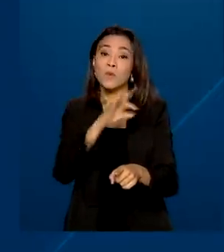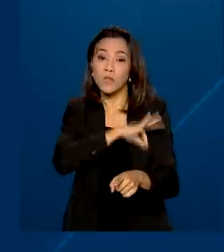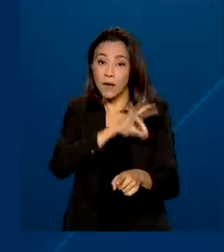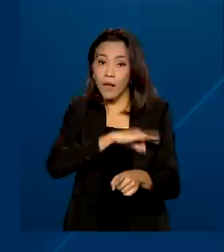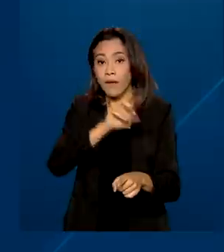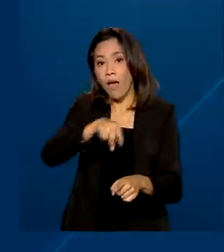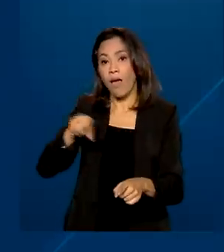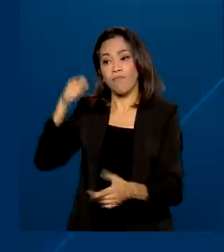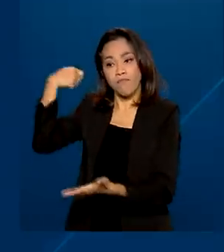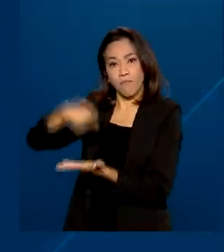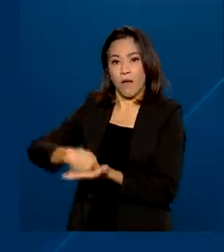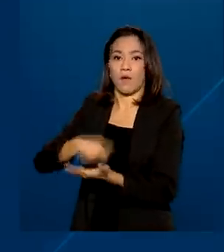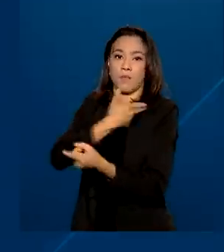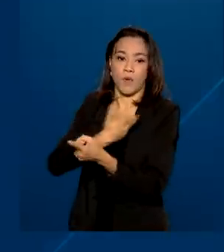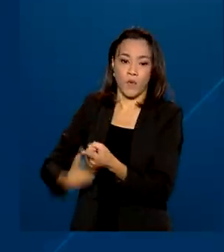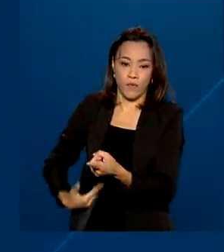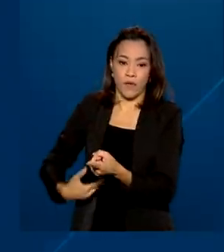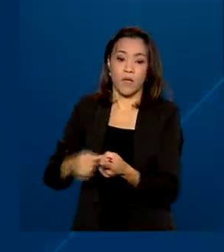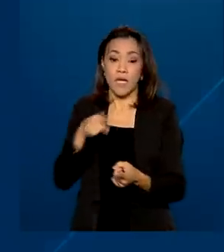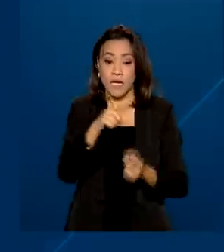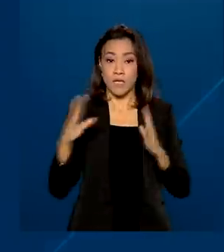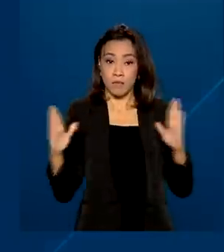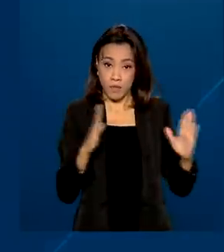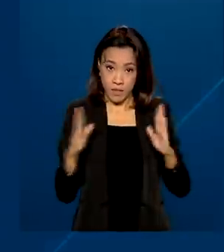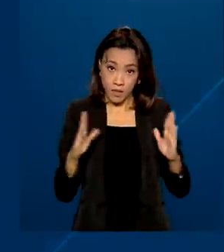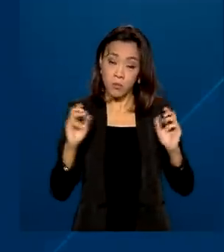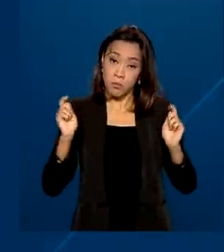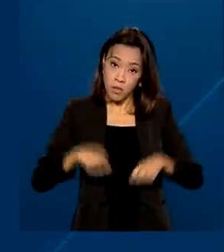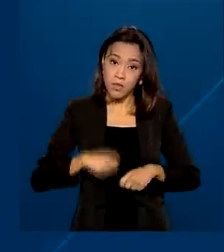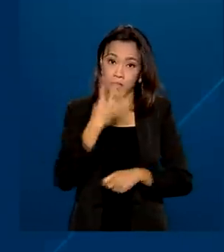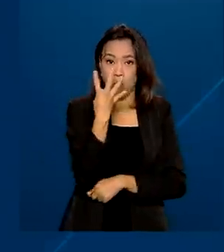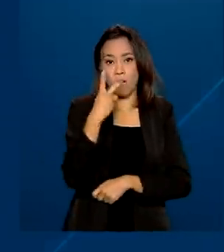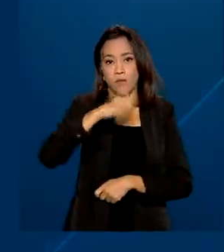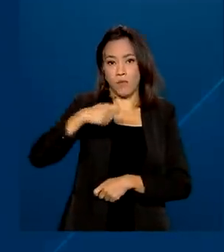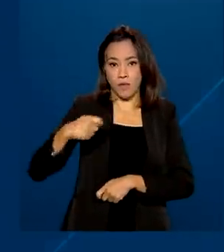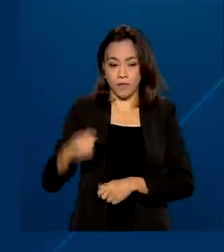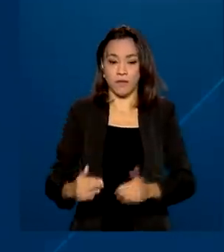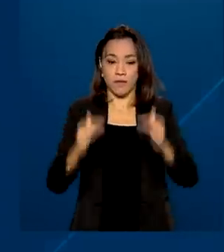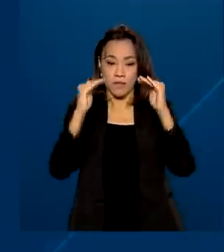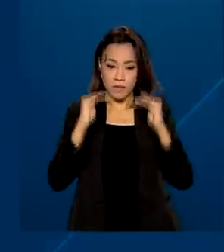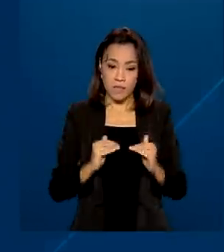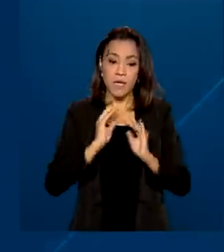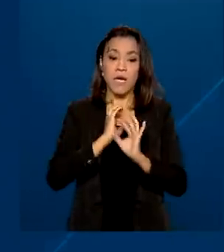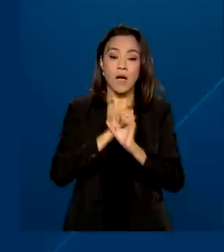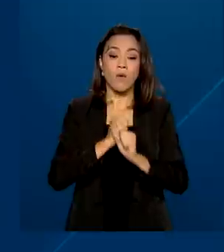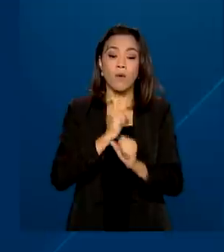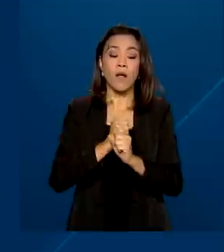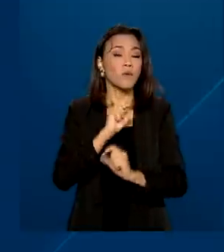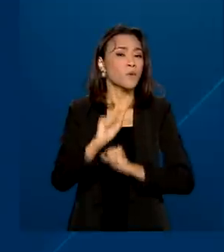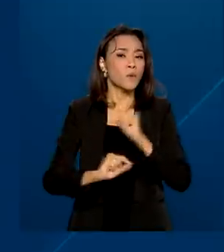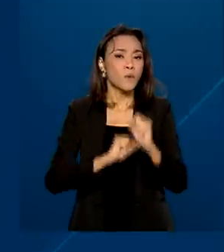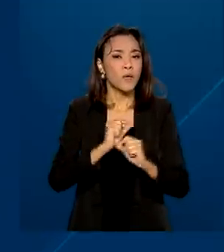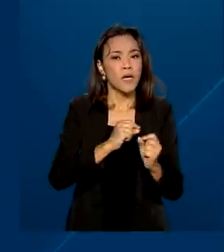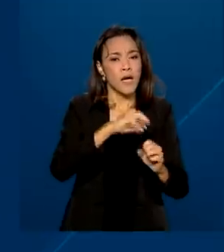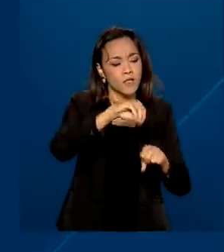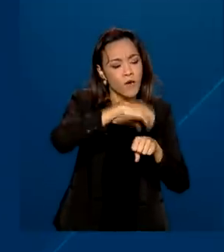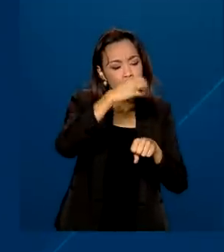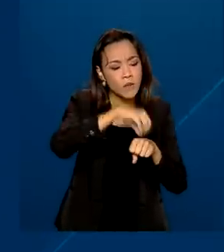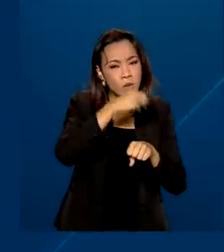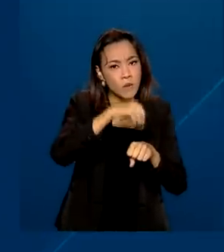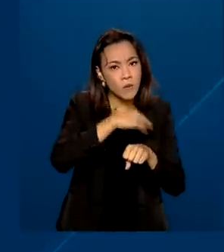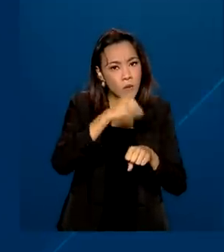acordos podem ter até quatro meses de duração. O valor do benefício é calculado com base nas informações salariais do